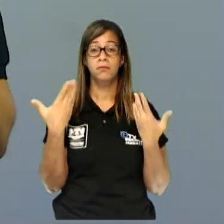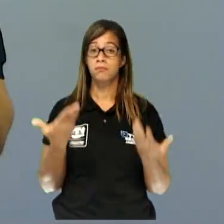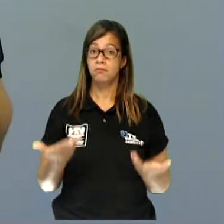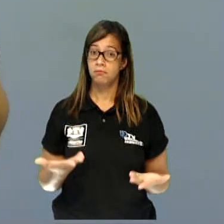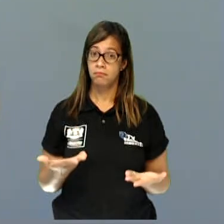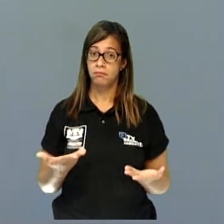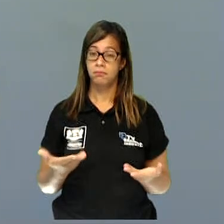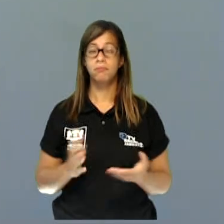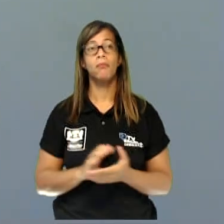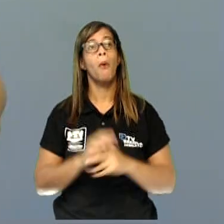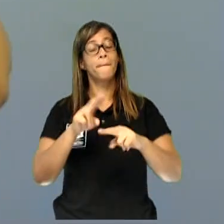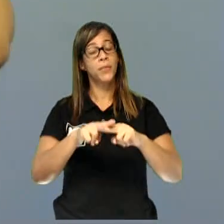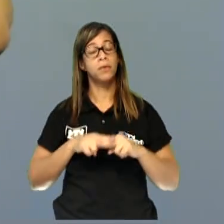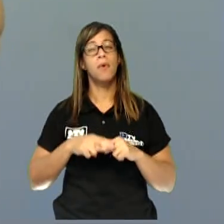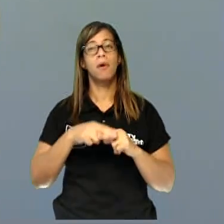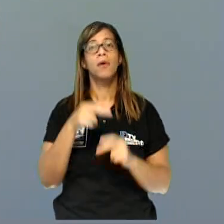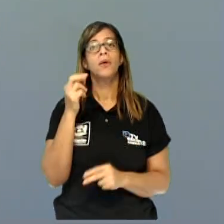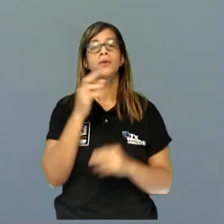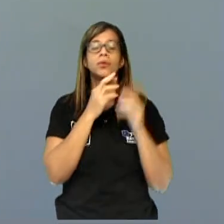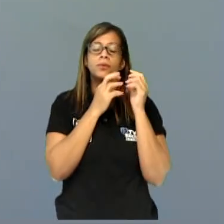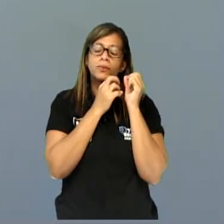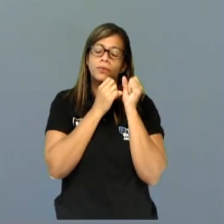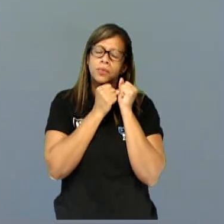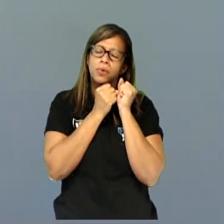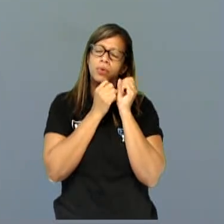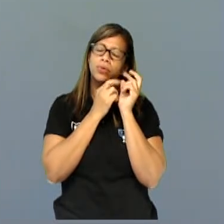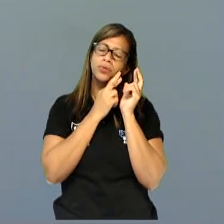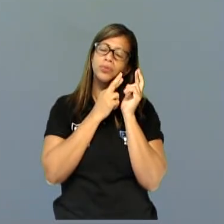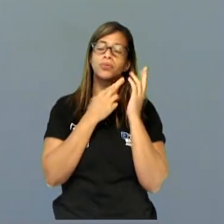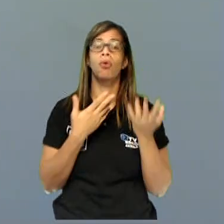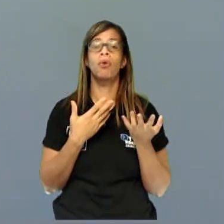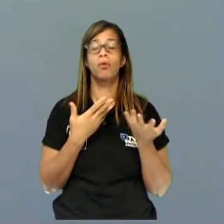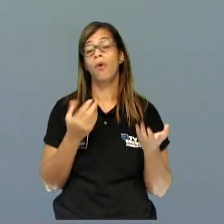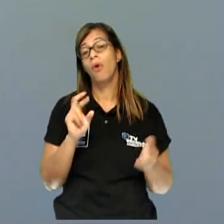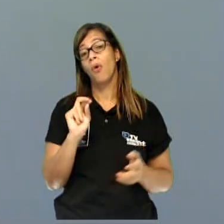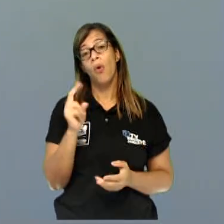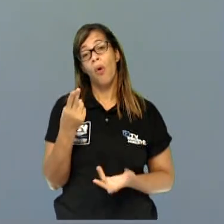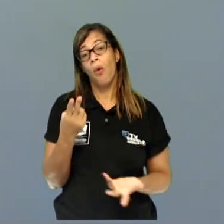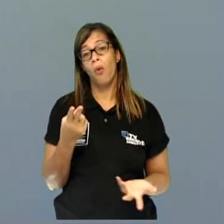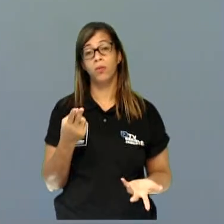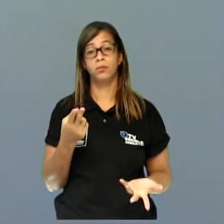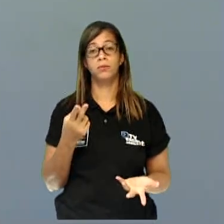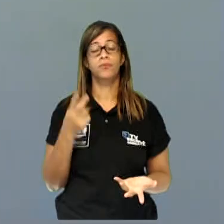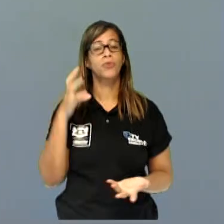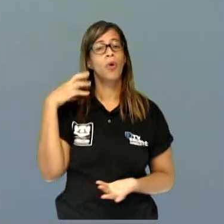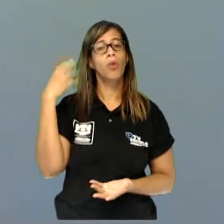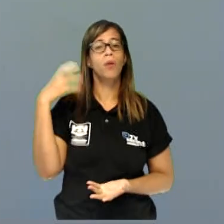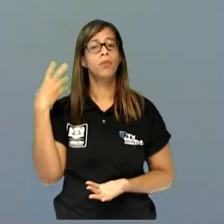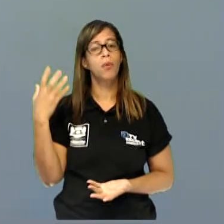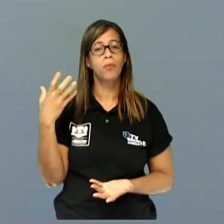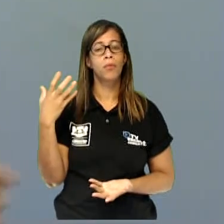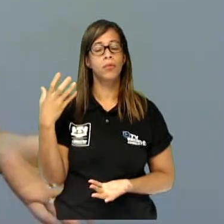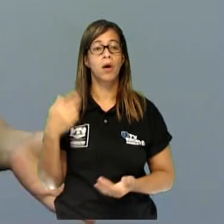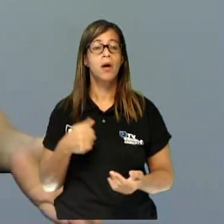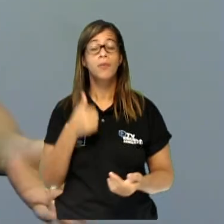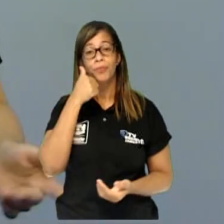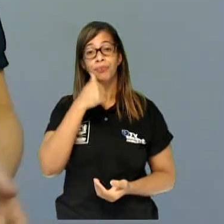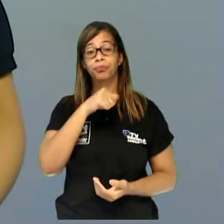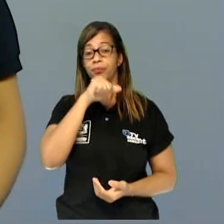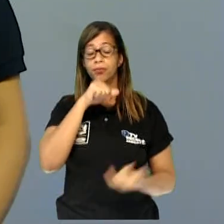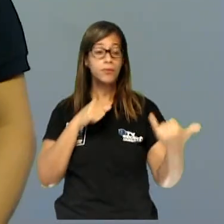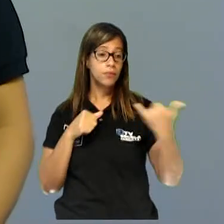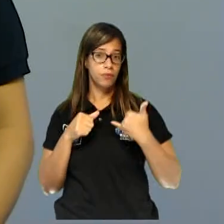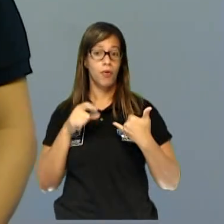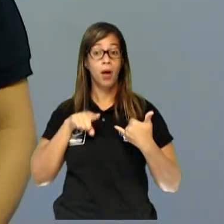momento, por causa do meu sono, ou porque eu estou escutando a música, a mamãe falou lá, deu a ordem para eu ir no supermercado. Quando eu chego no supermercado,